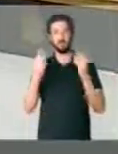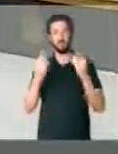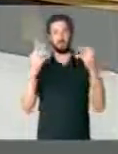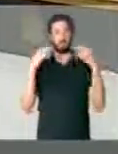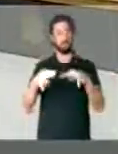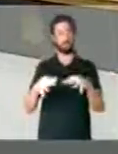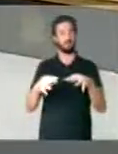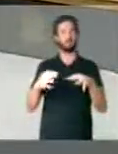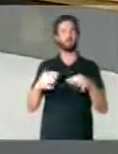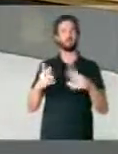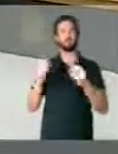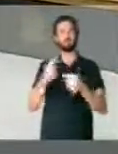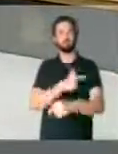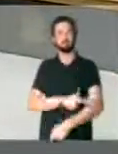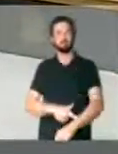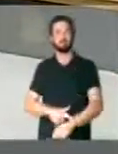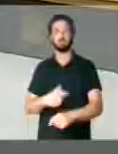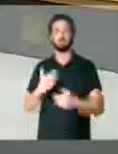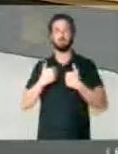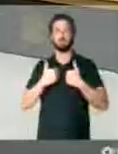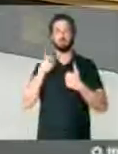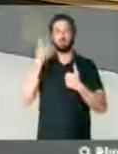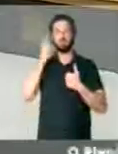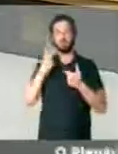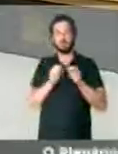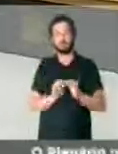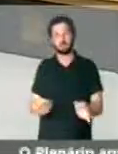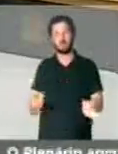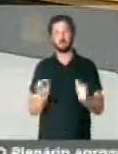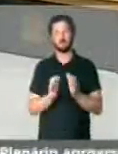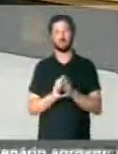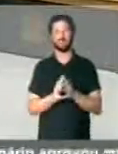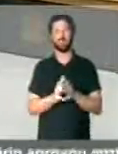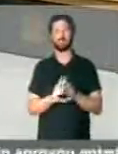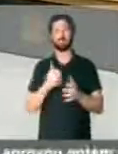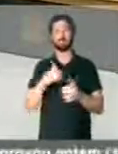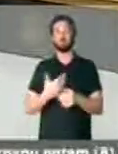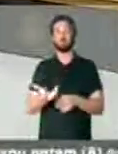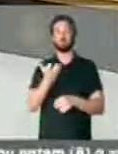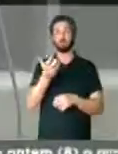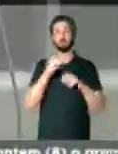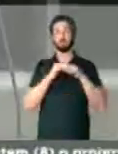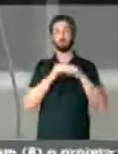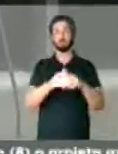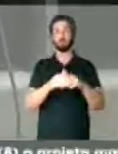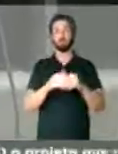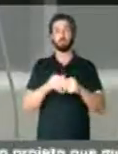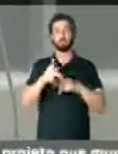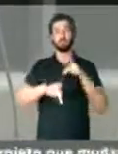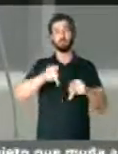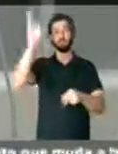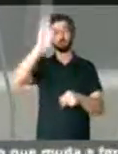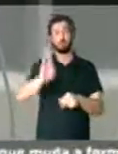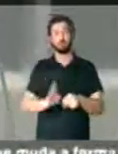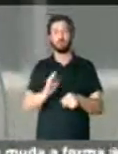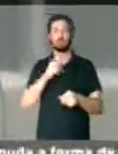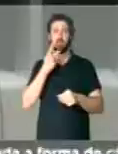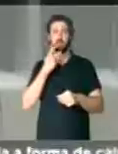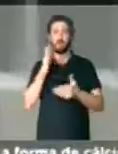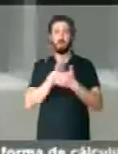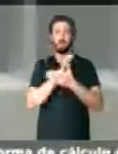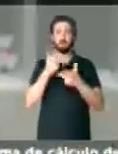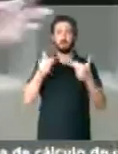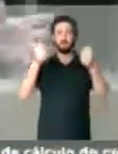atentos e solícitos a esse humilde deputado. Quero, senhor presidente, me dirigir ao povo brasileiro, para trazer alguns